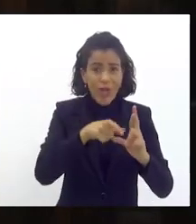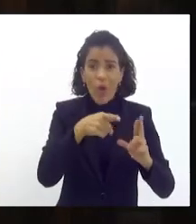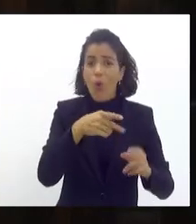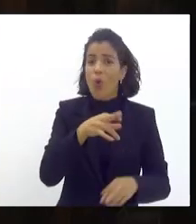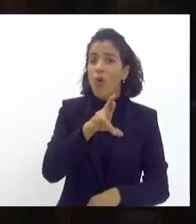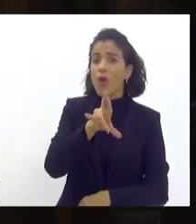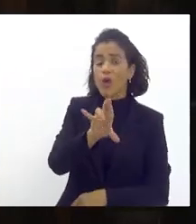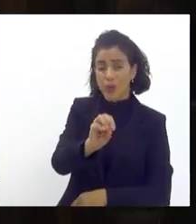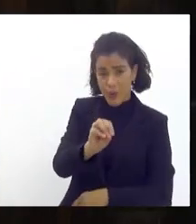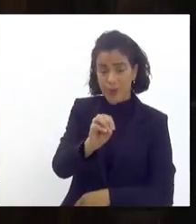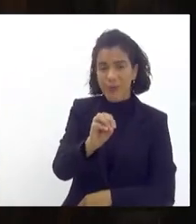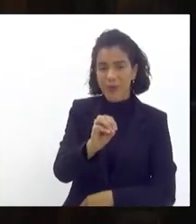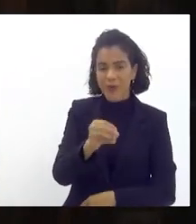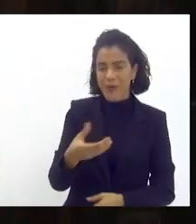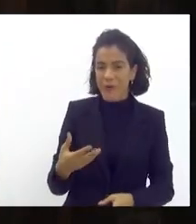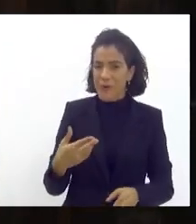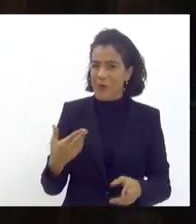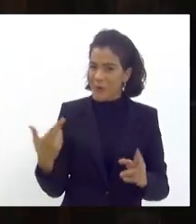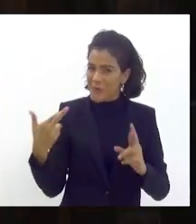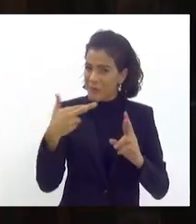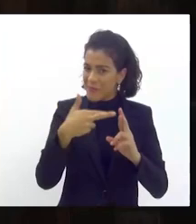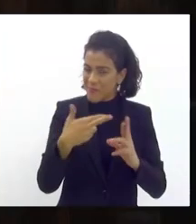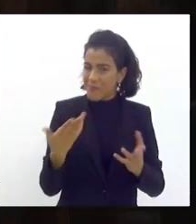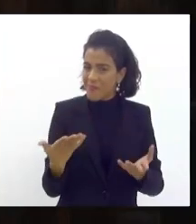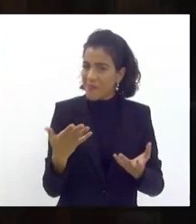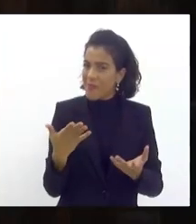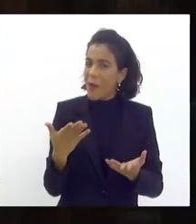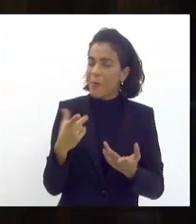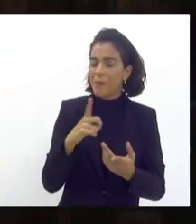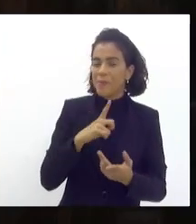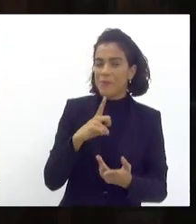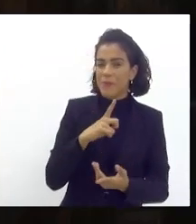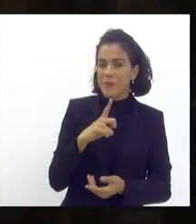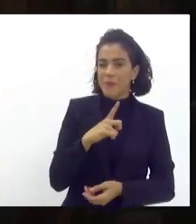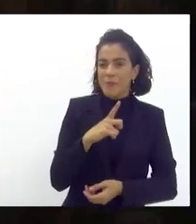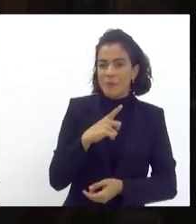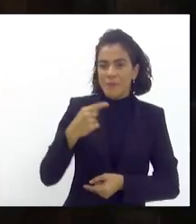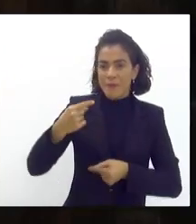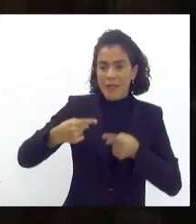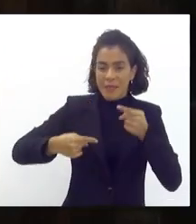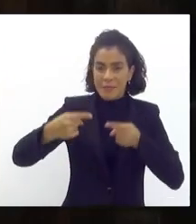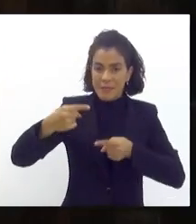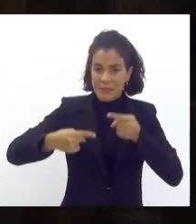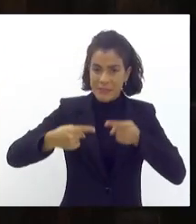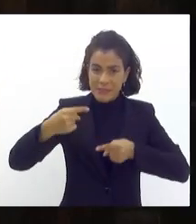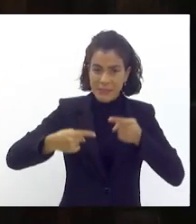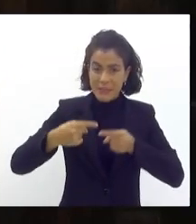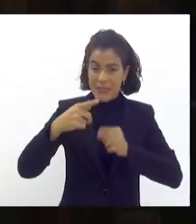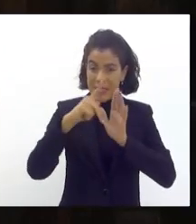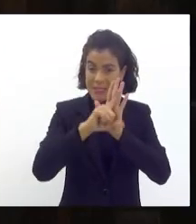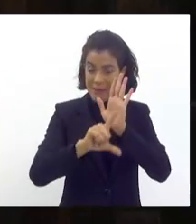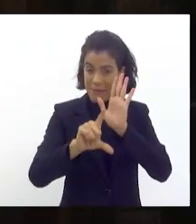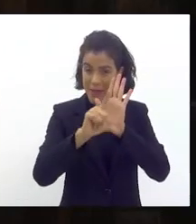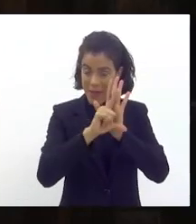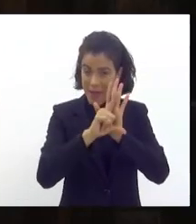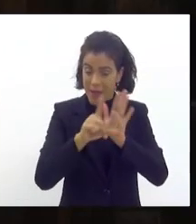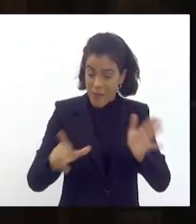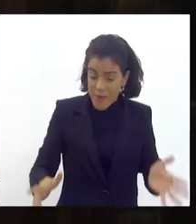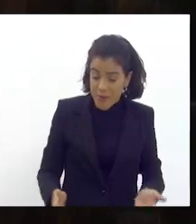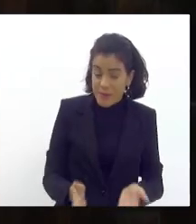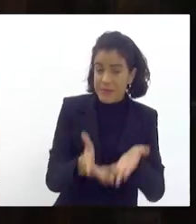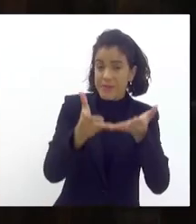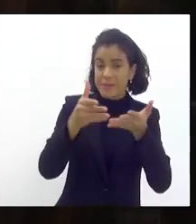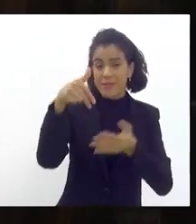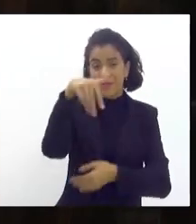como base como referência então acredito que parte daqui parte dessa dessa PL esse incentivo nacional